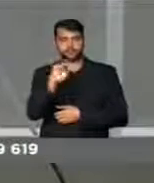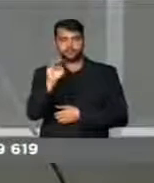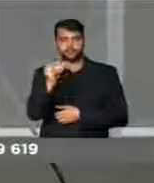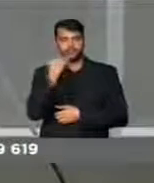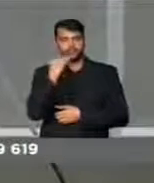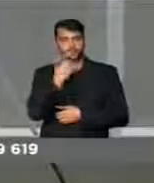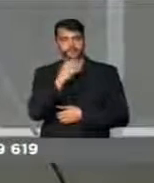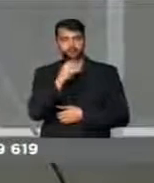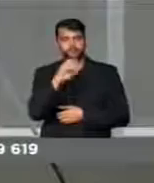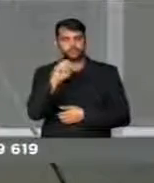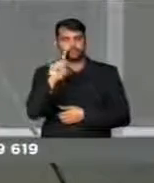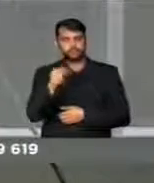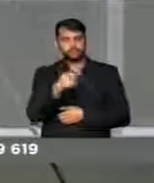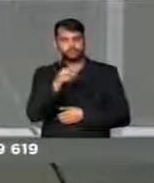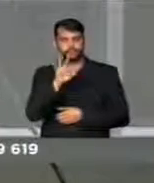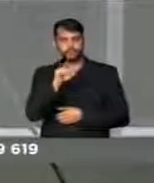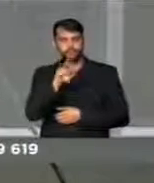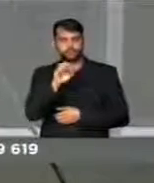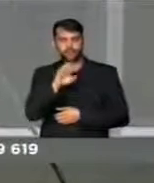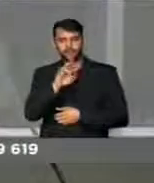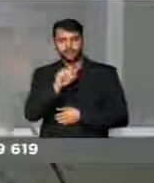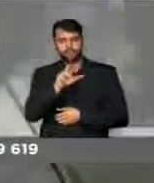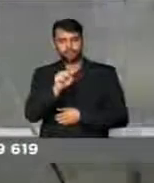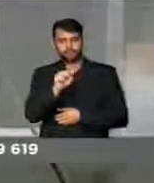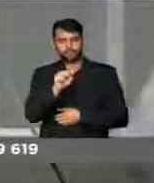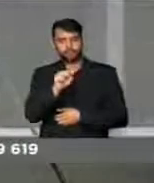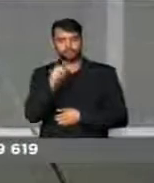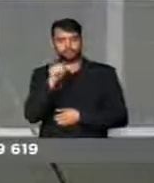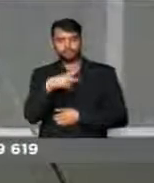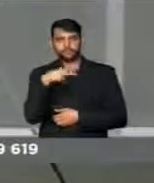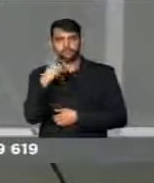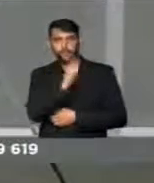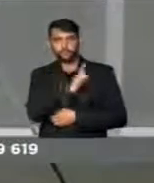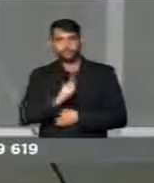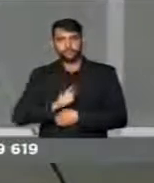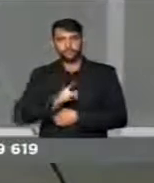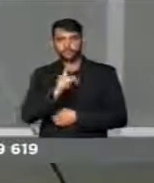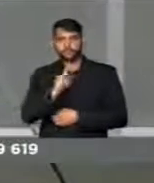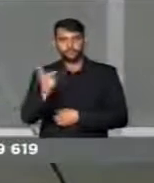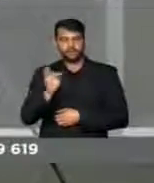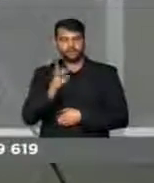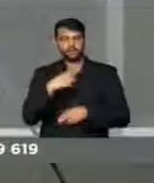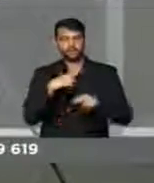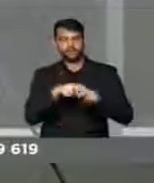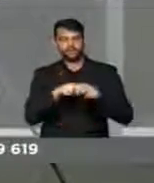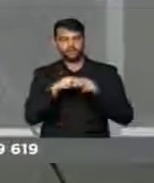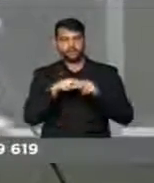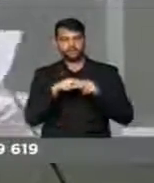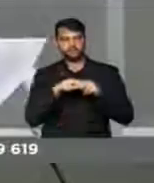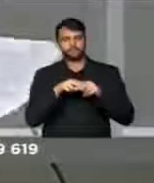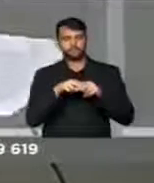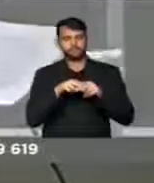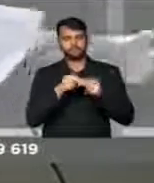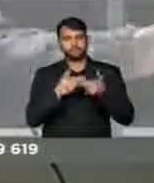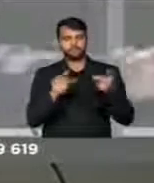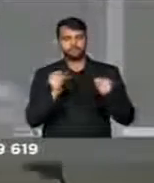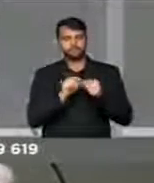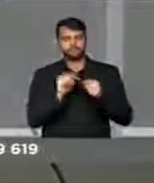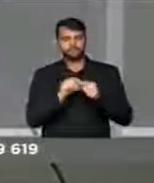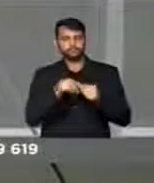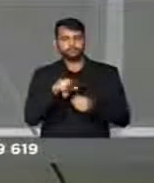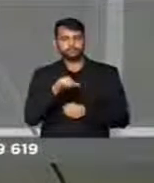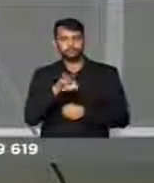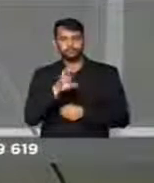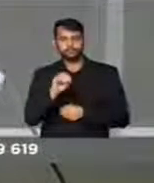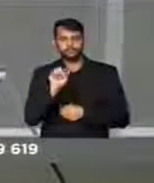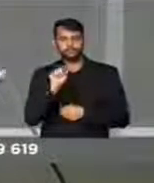e 400 mil Fiat Elba. Esse é o governo do PT. E é por isso, por conta dessas mamatas todas,